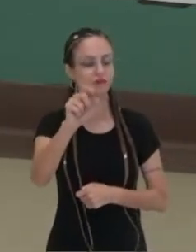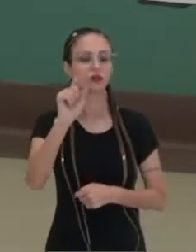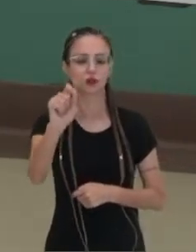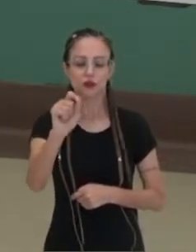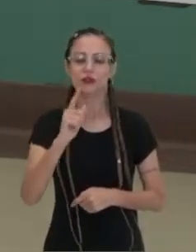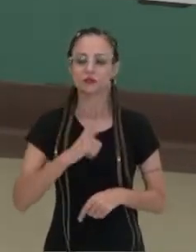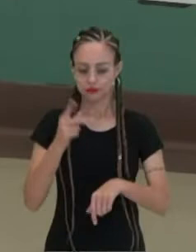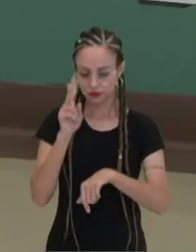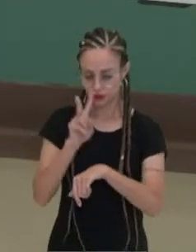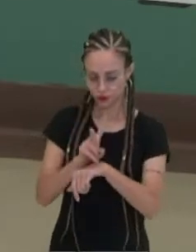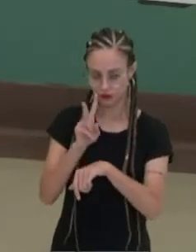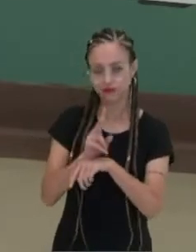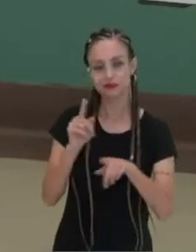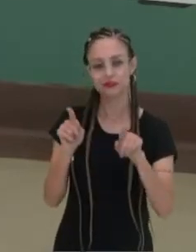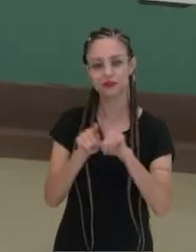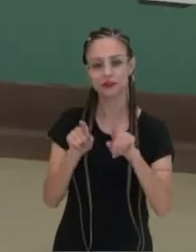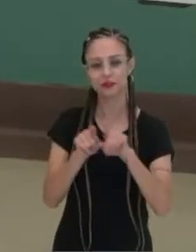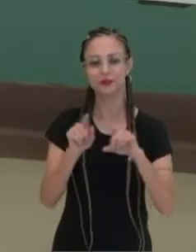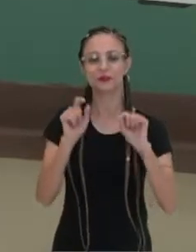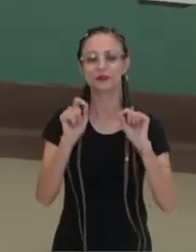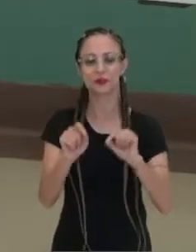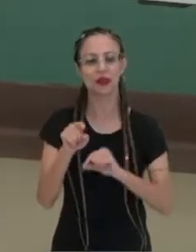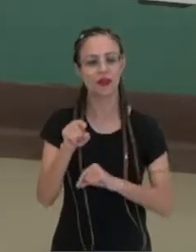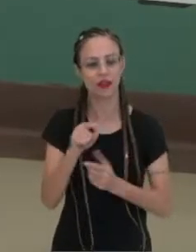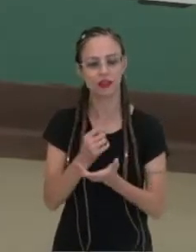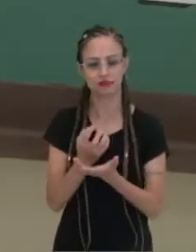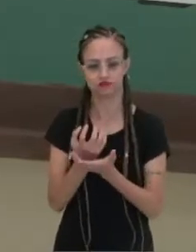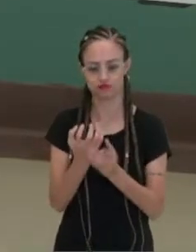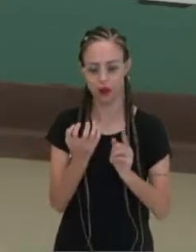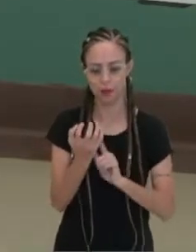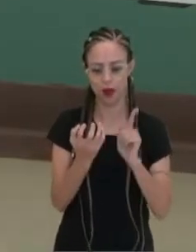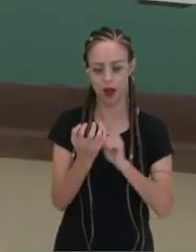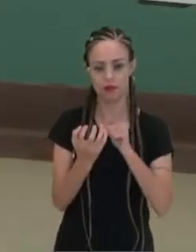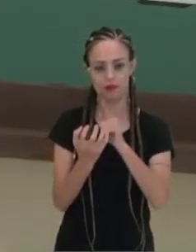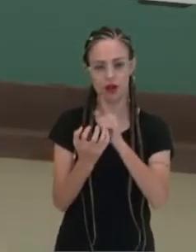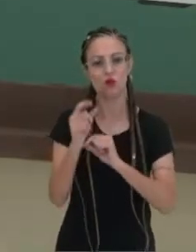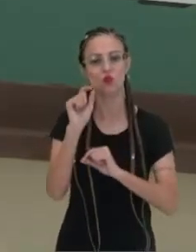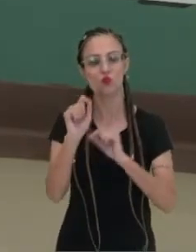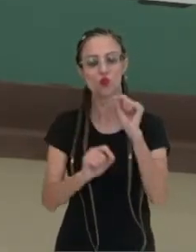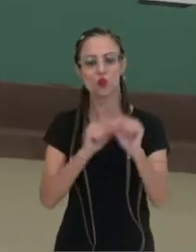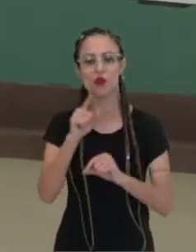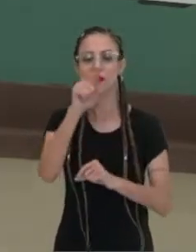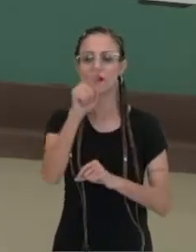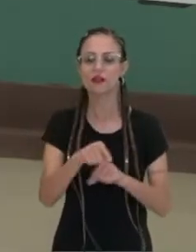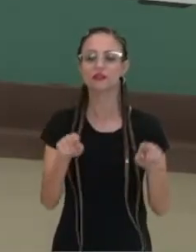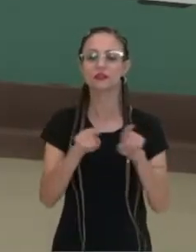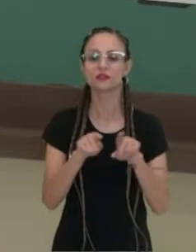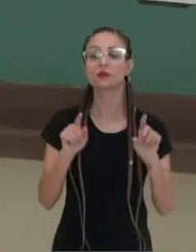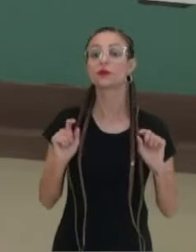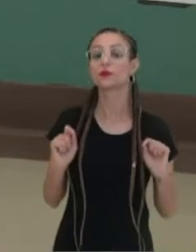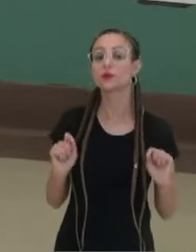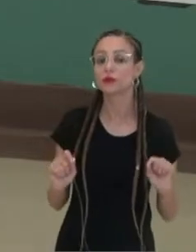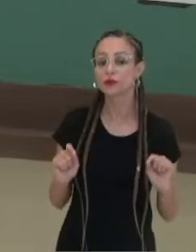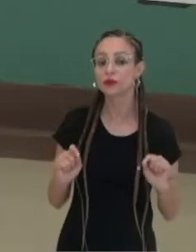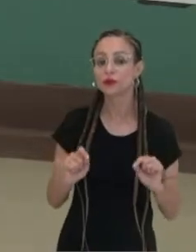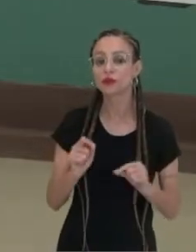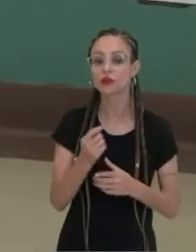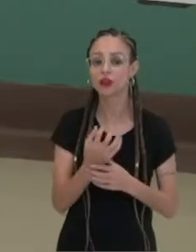além da proteção, essas estruturas pontiagudas aqui, os espinhos servem também para a